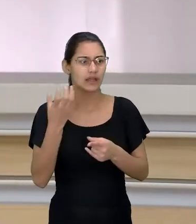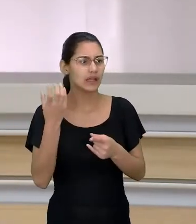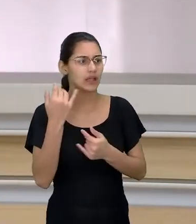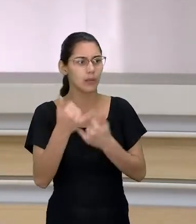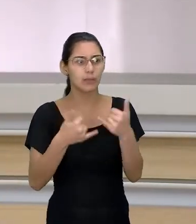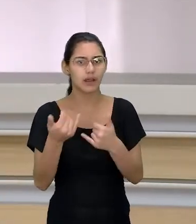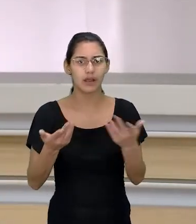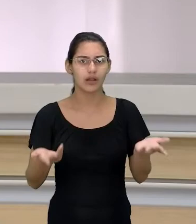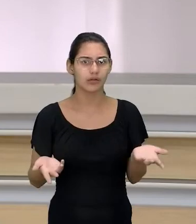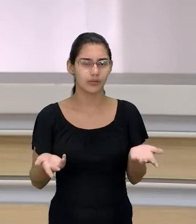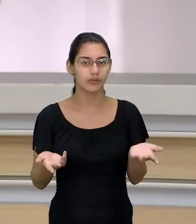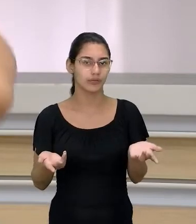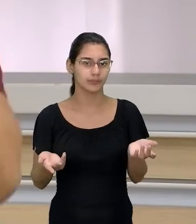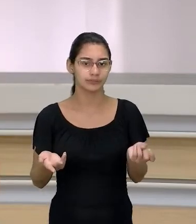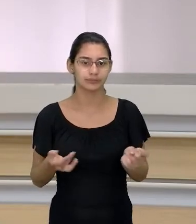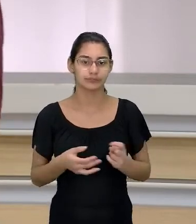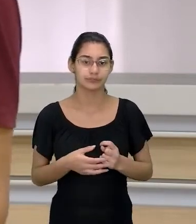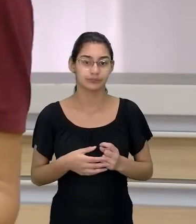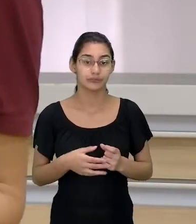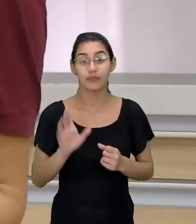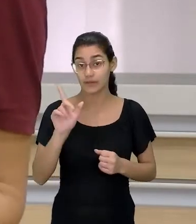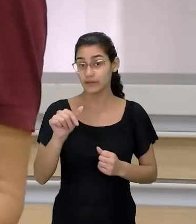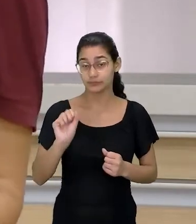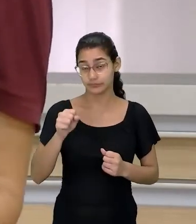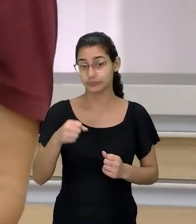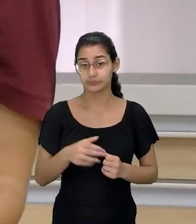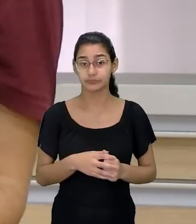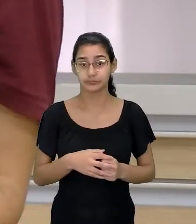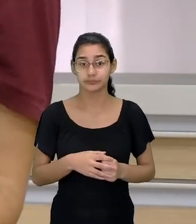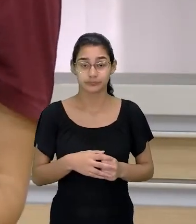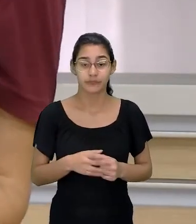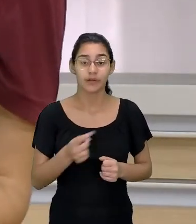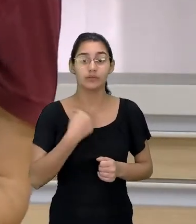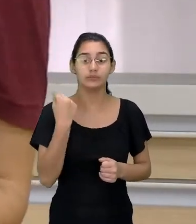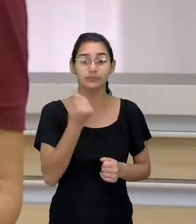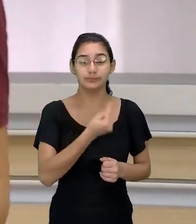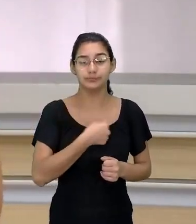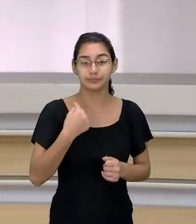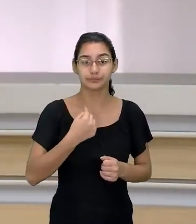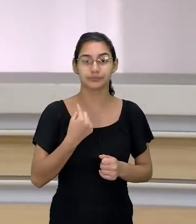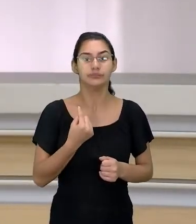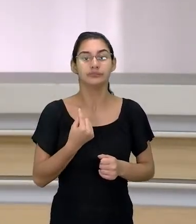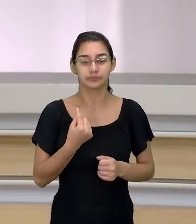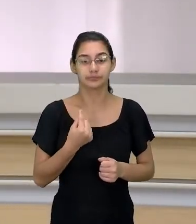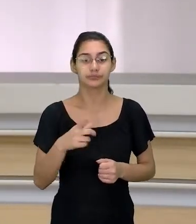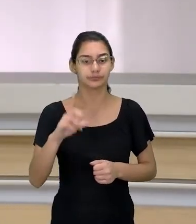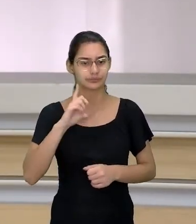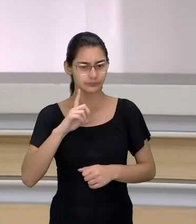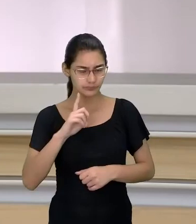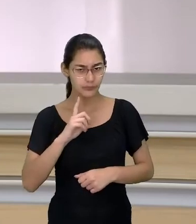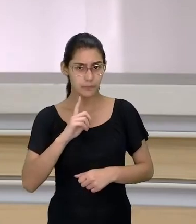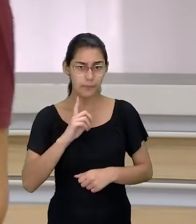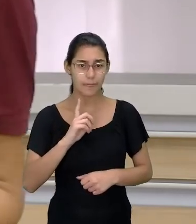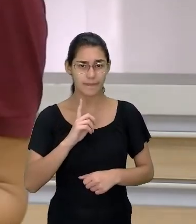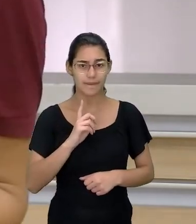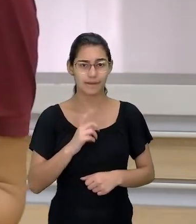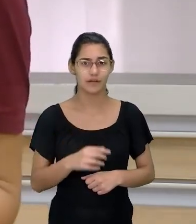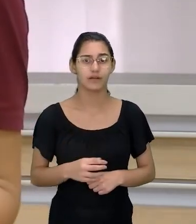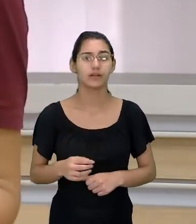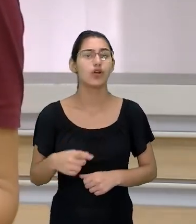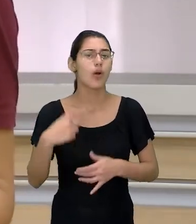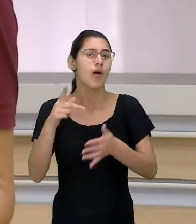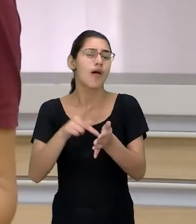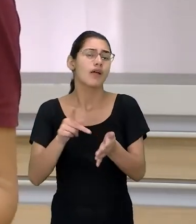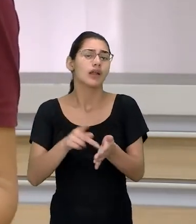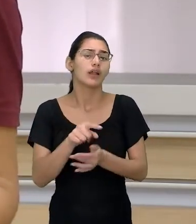brinquedo. é meio que isso. A gente, querendo ou não, existe uma